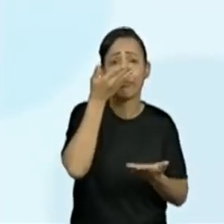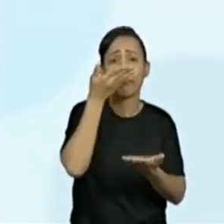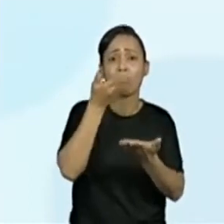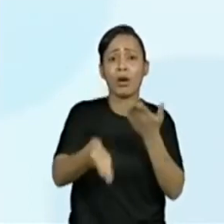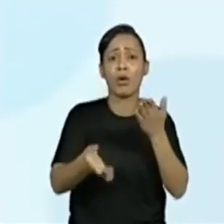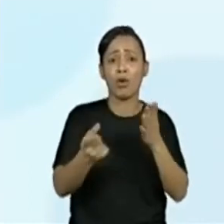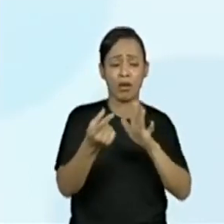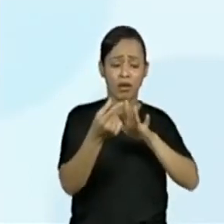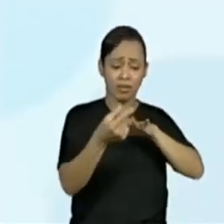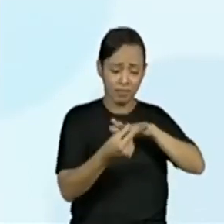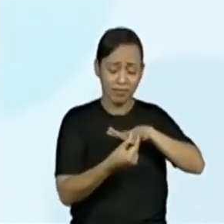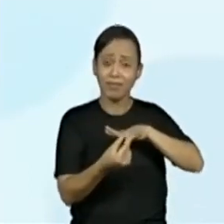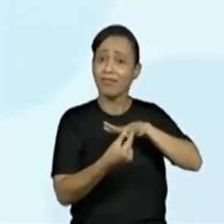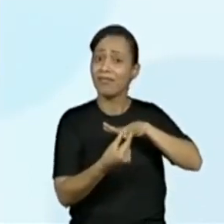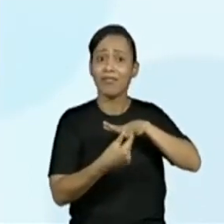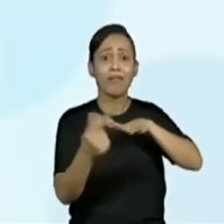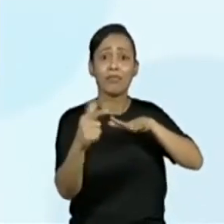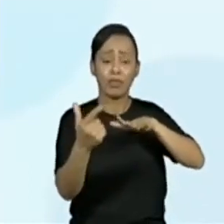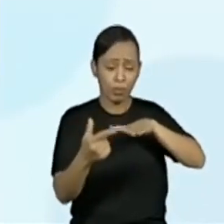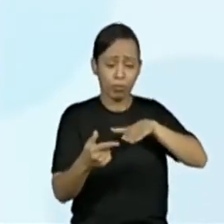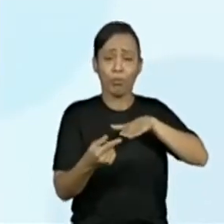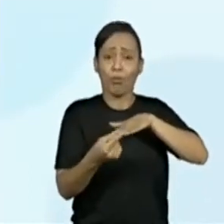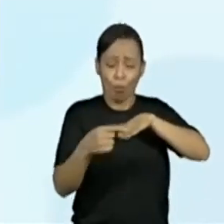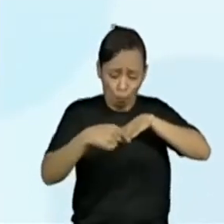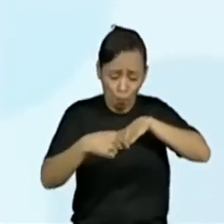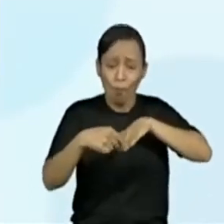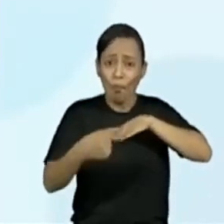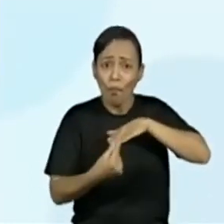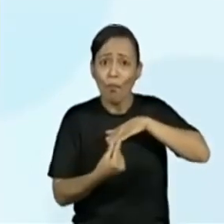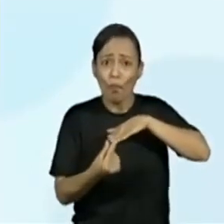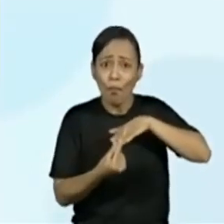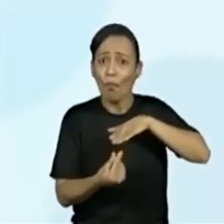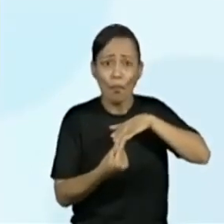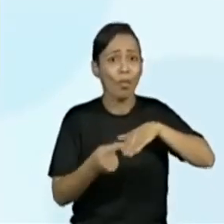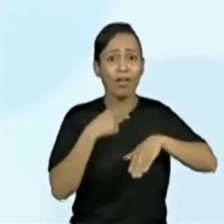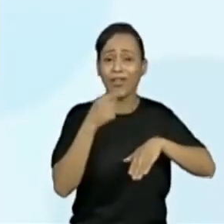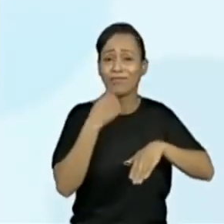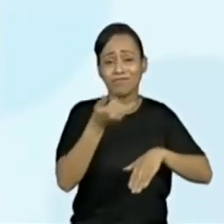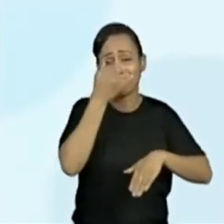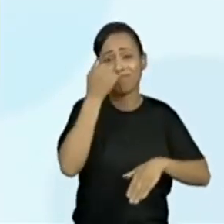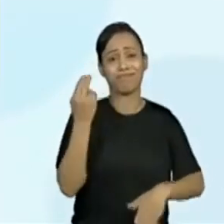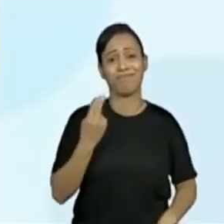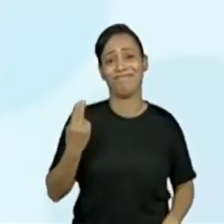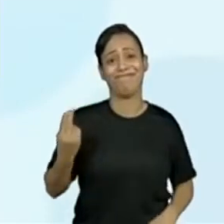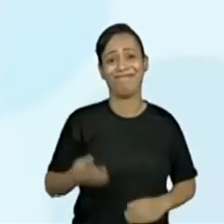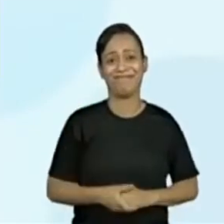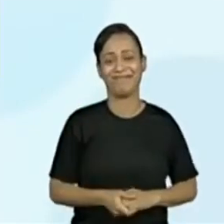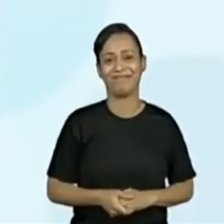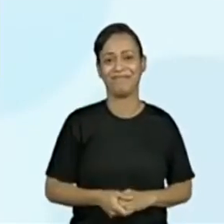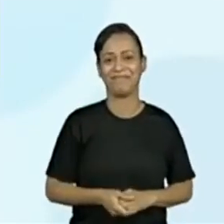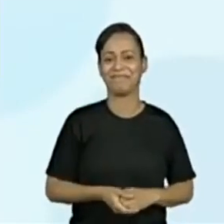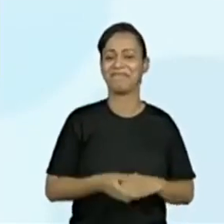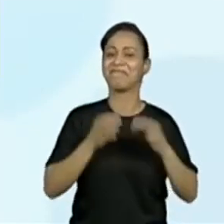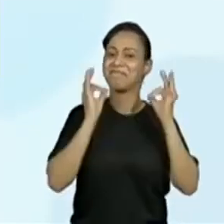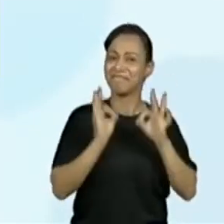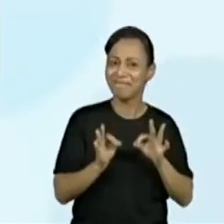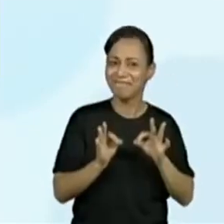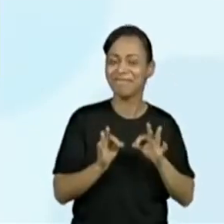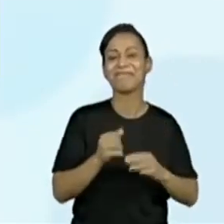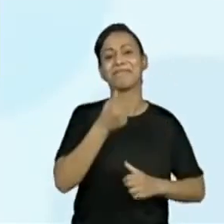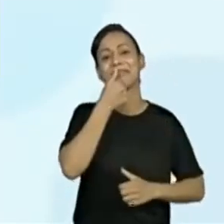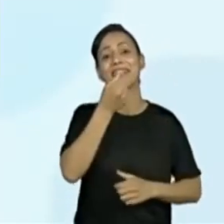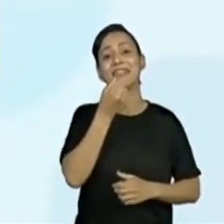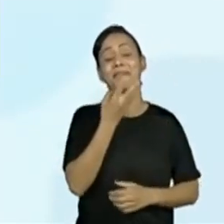grudados. Não podia usar a aliança. Olha que... Eu sabia que eles iam adivinhar. Ah, e esse verso foi fácil deles